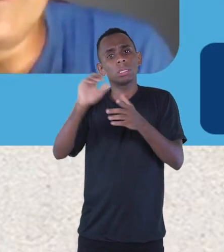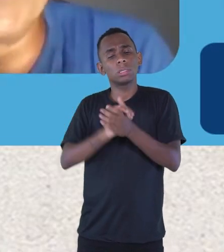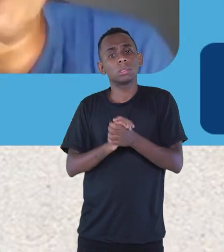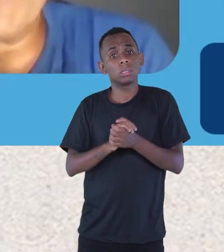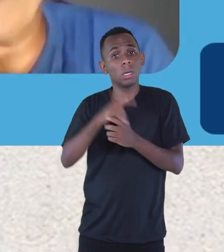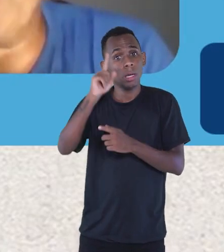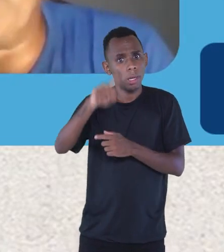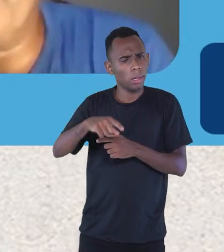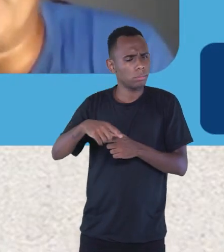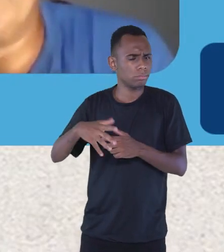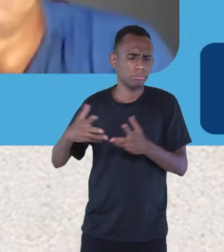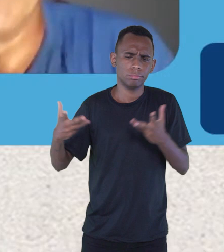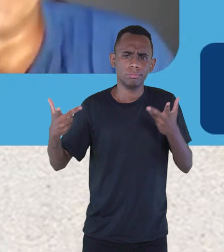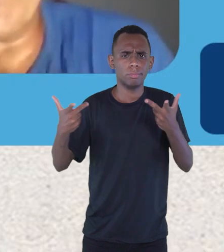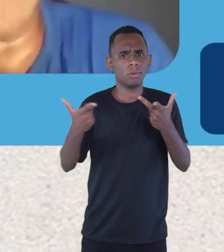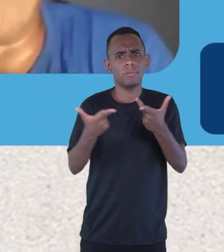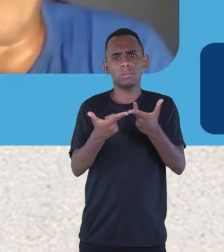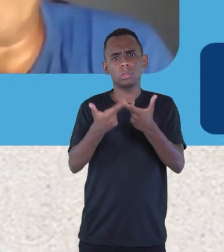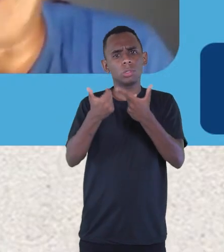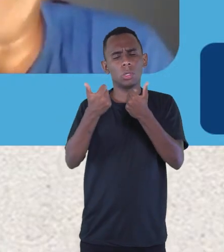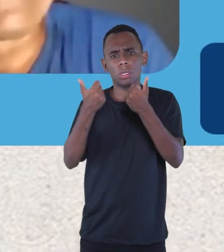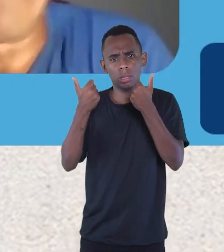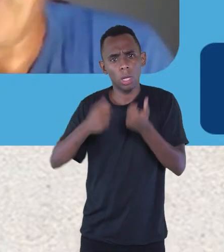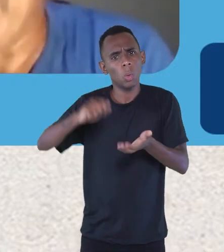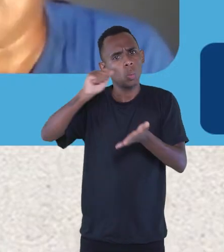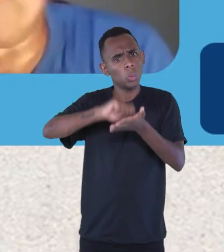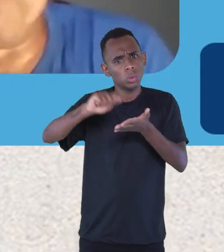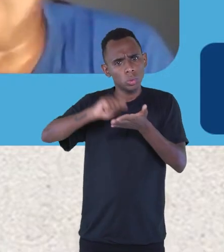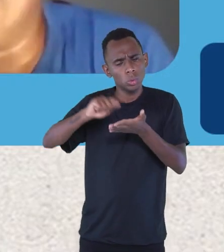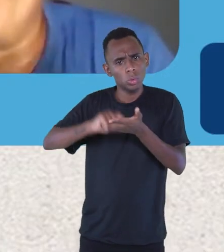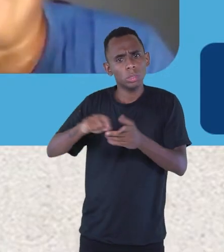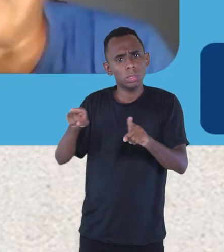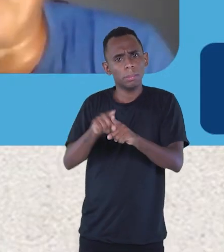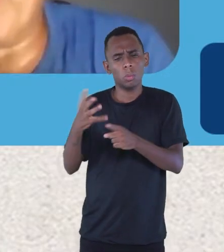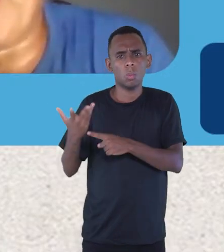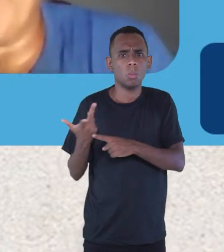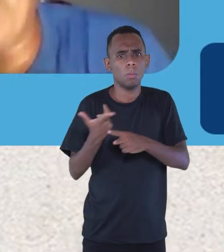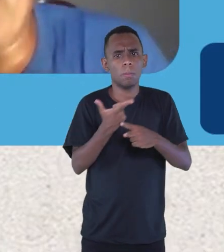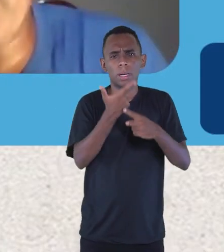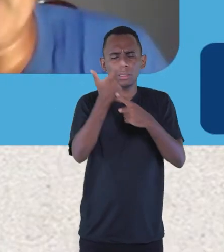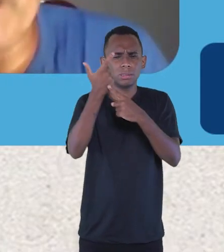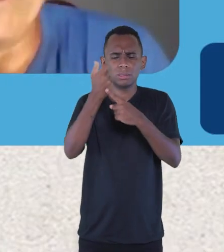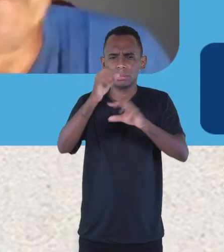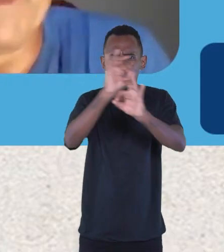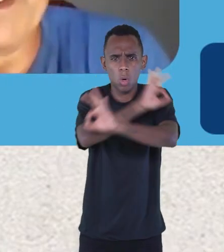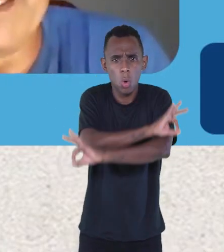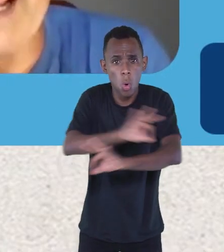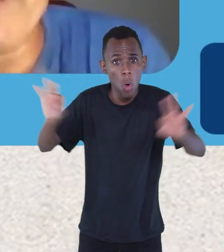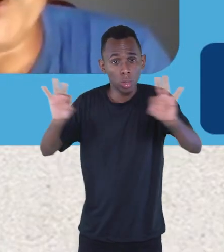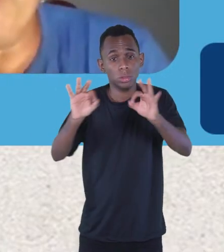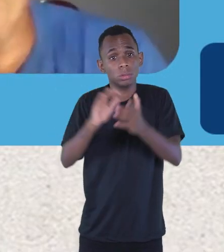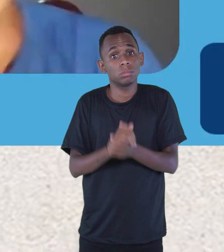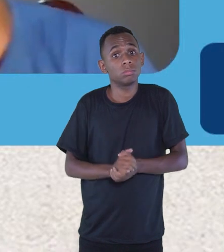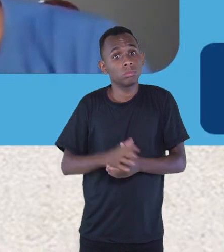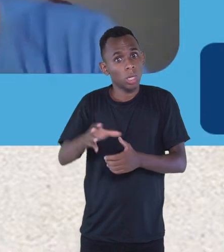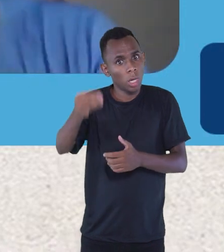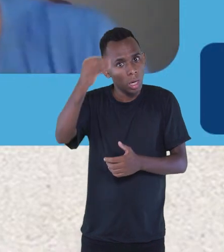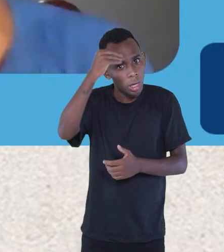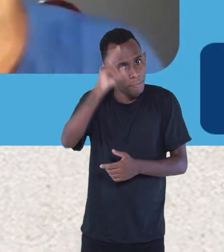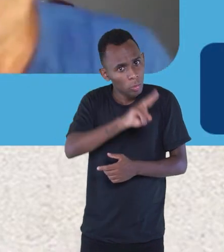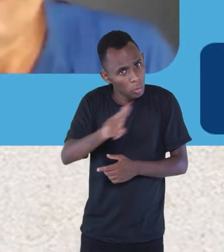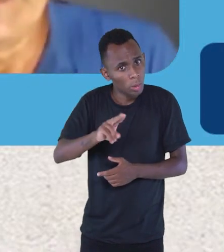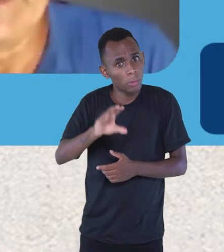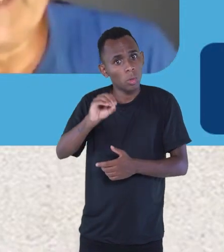E é um grande ilustrador, um grande escritor, um artista plástico, fabuloso. Osório Garcia, grave este nome.